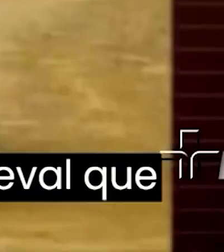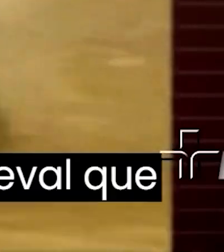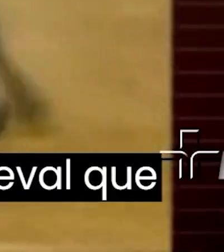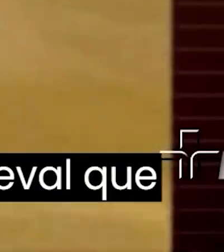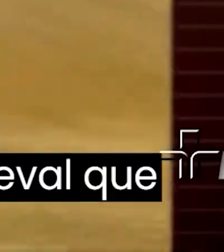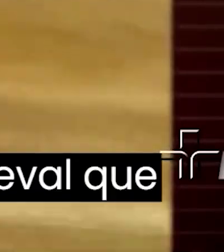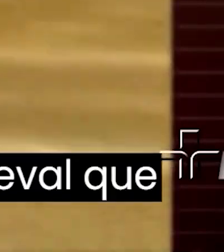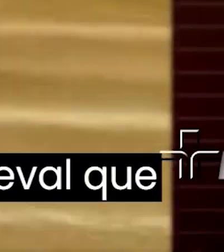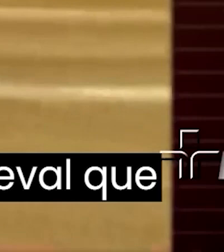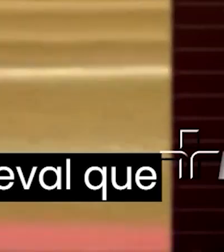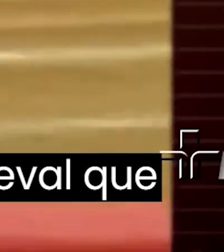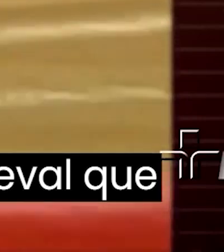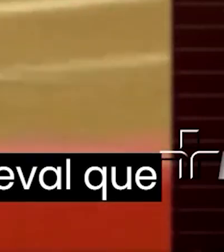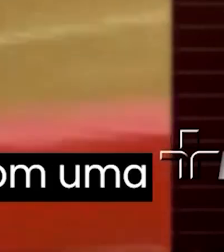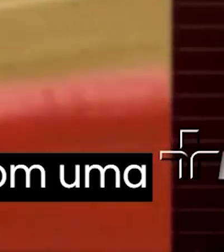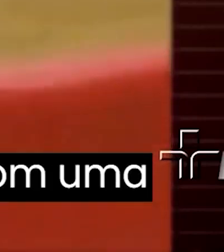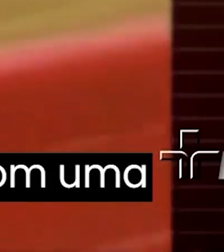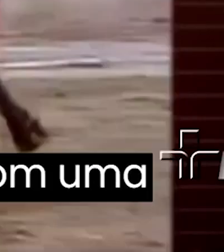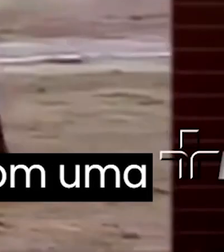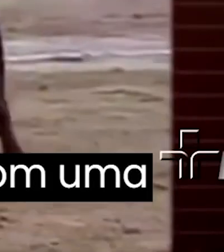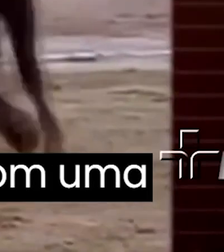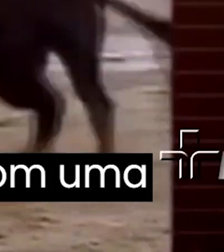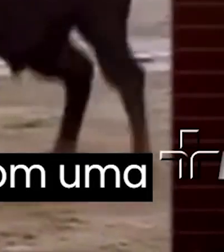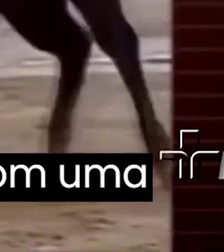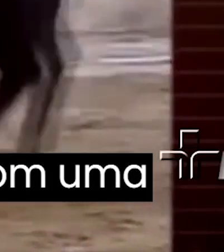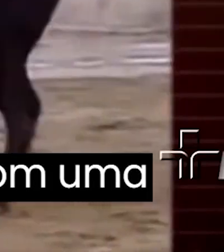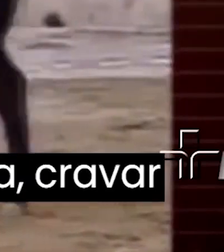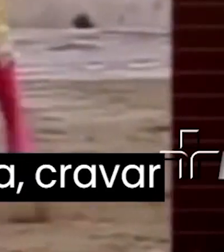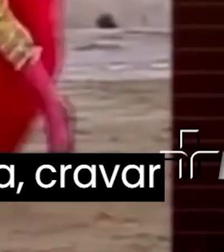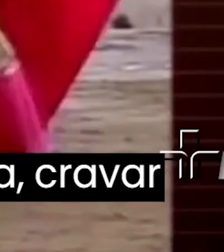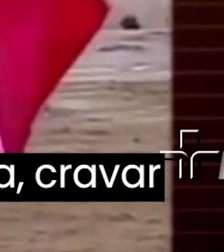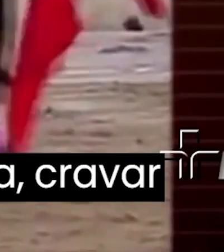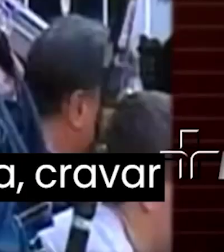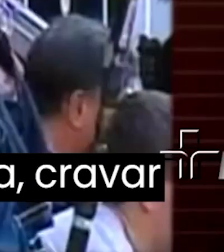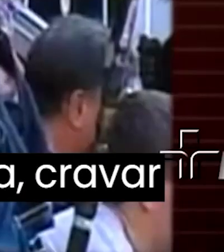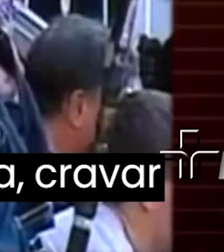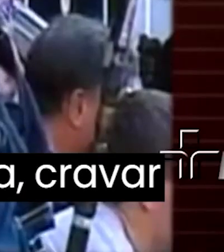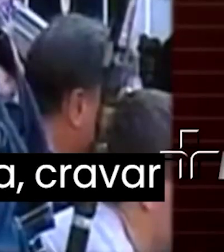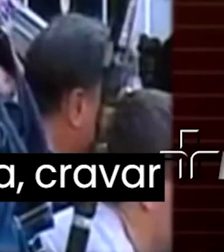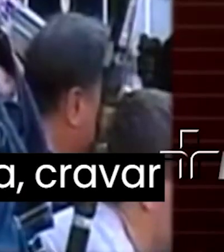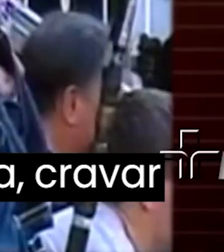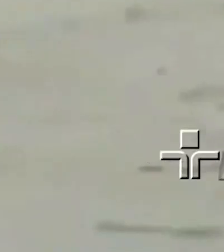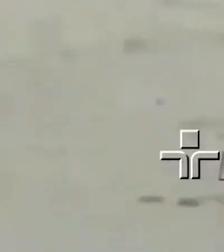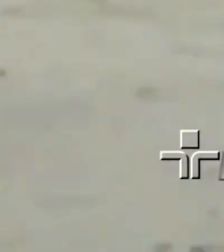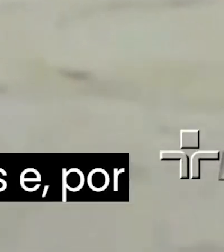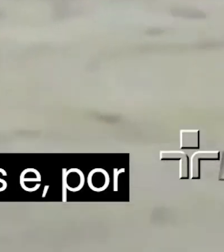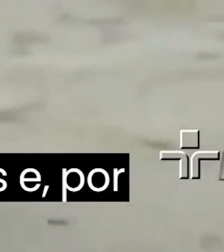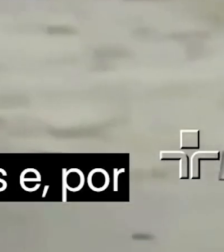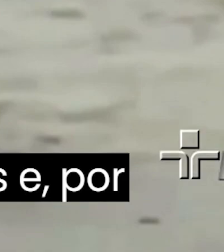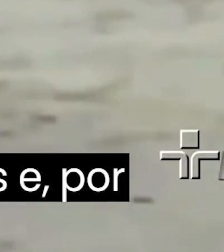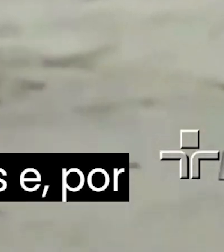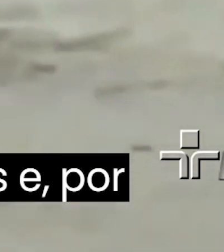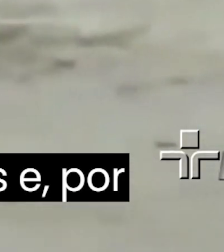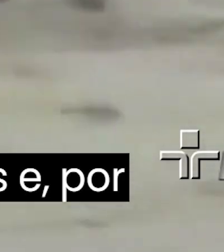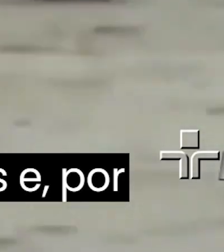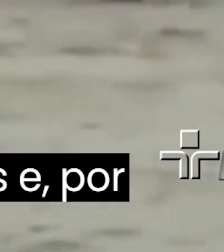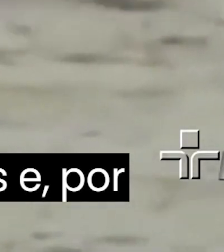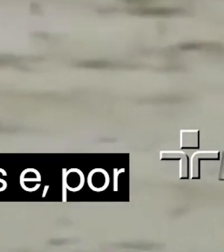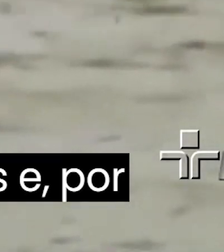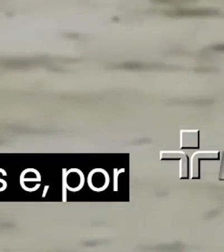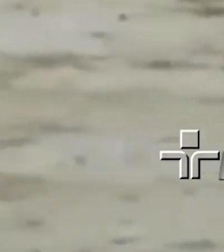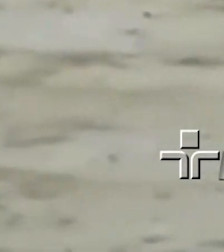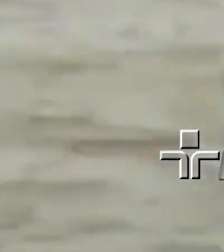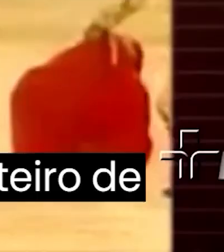uma expressão da cultura medieval que consiste em provocar o touro com uma capa vermelha para em seguida cravar várias estacas nas suas